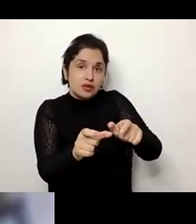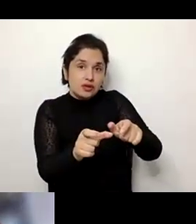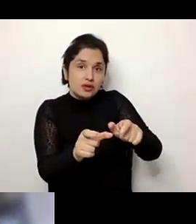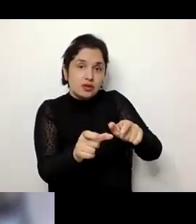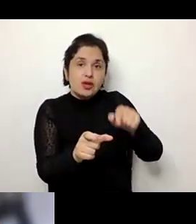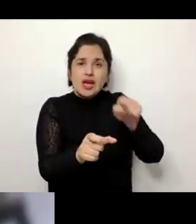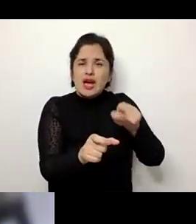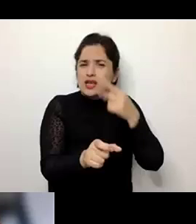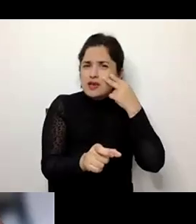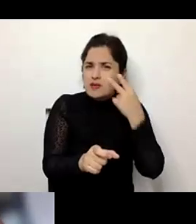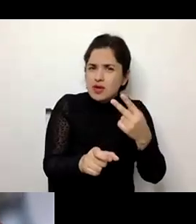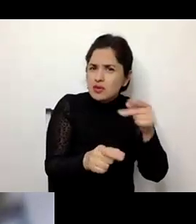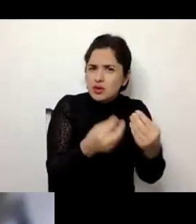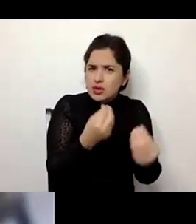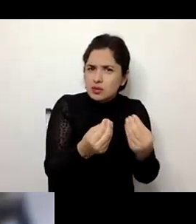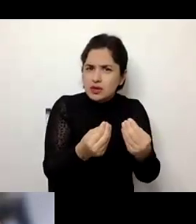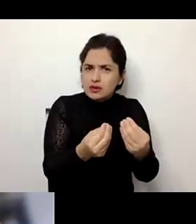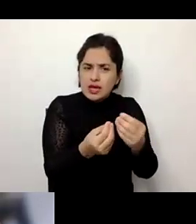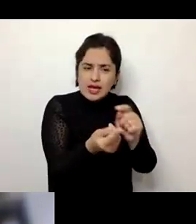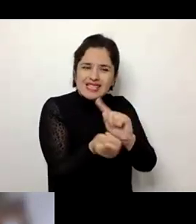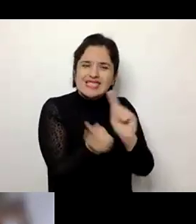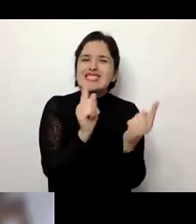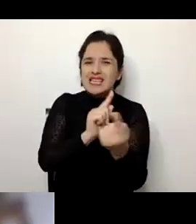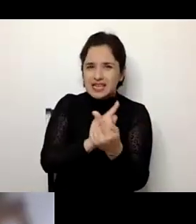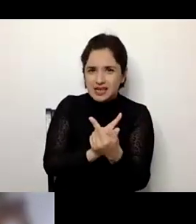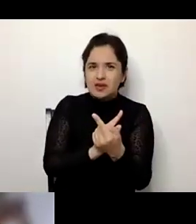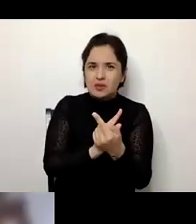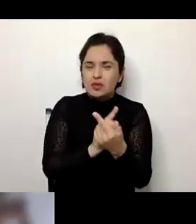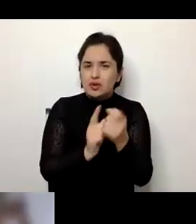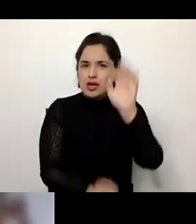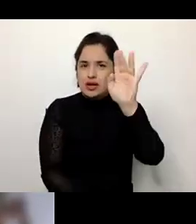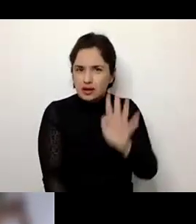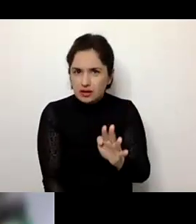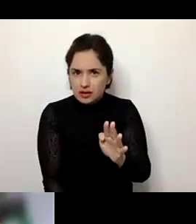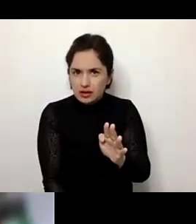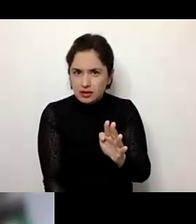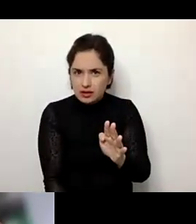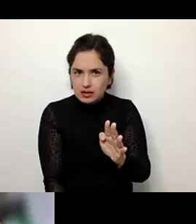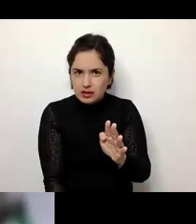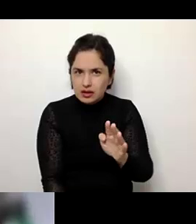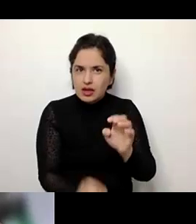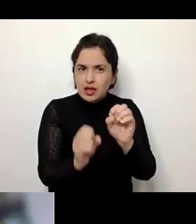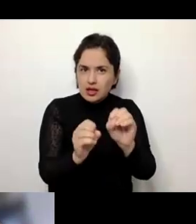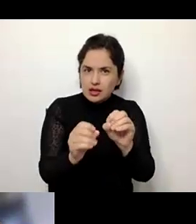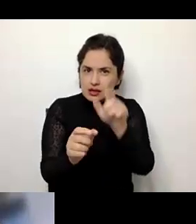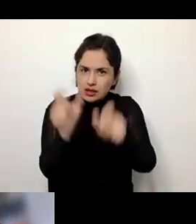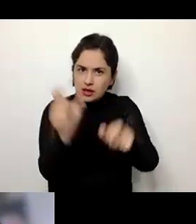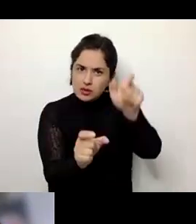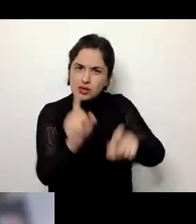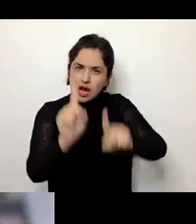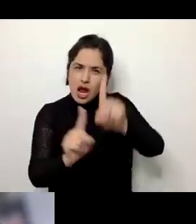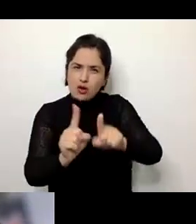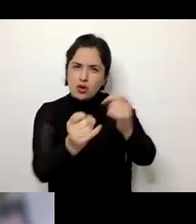o que nós vemos com isso? Essa mudança na característica da formação da população, ela tem algumas